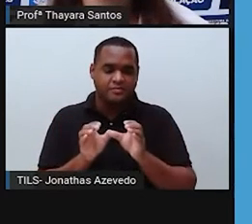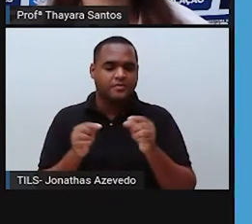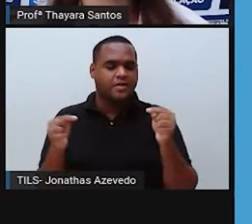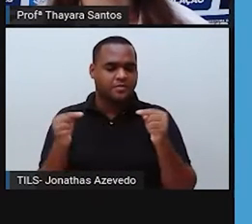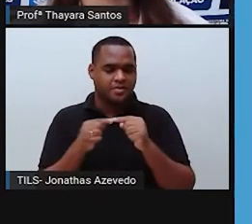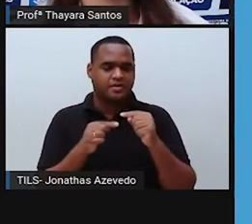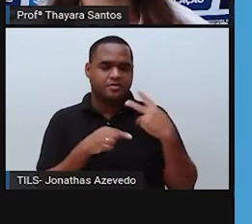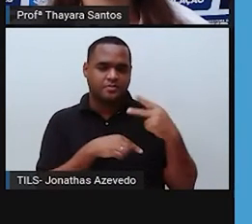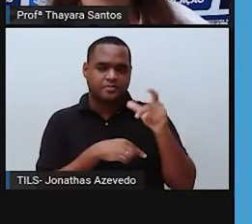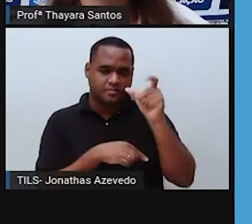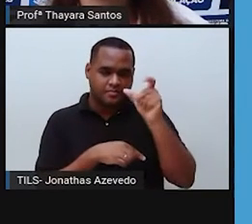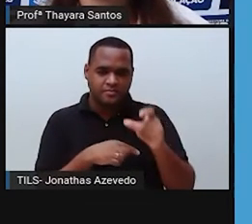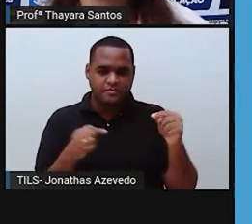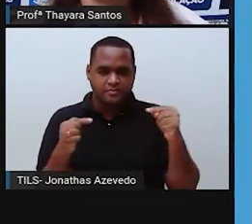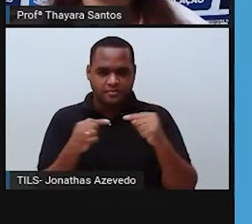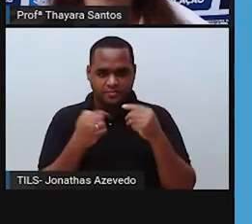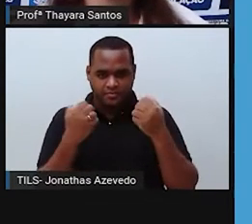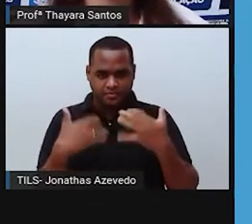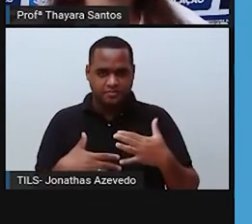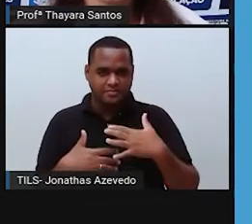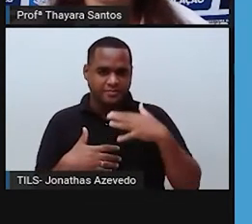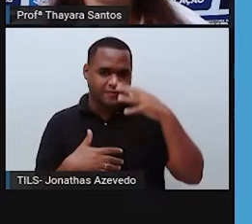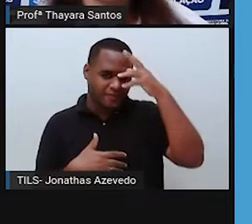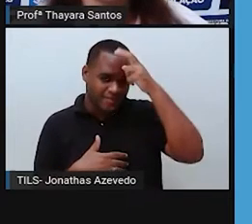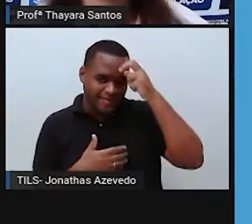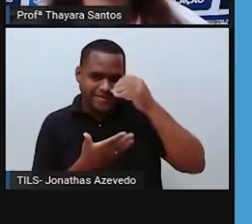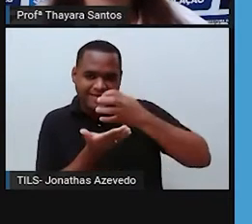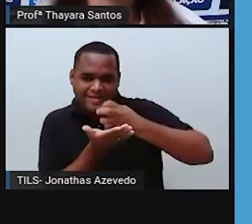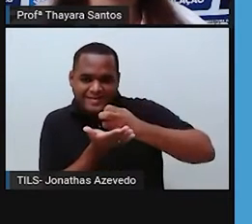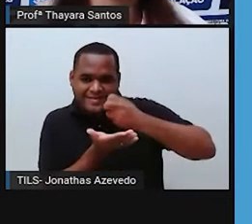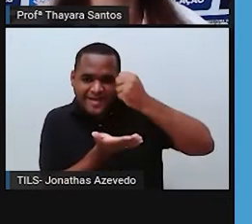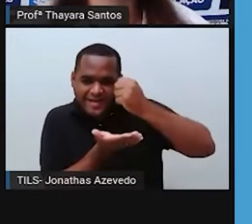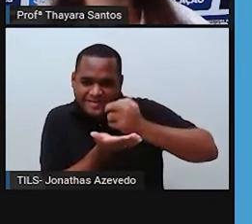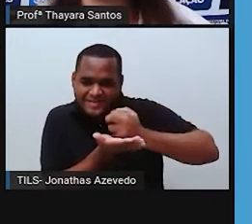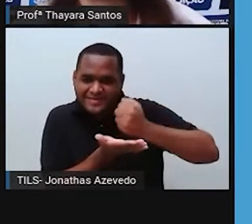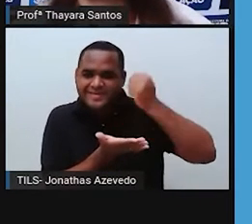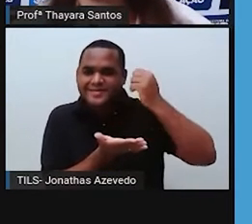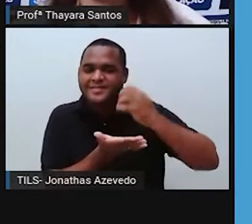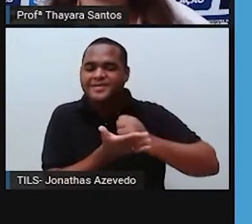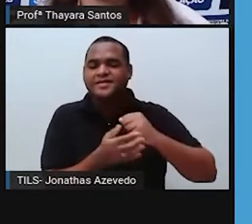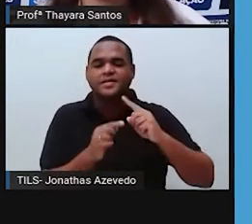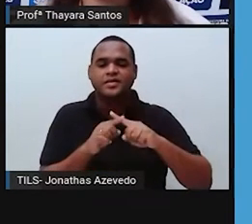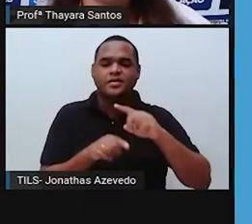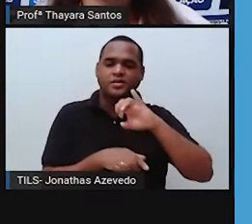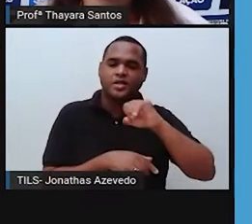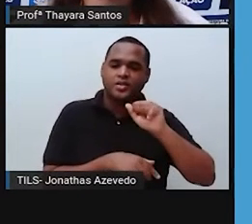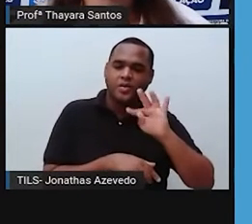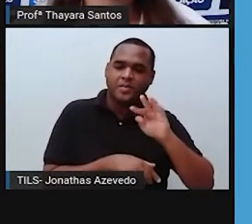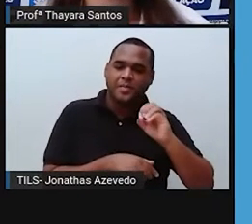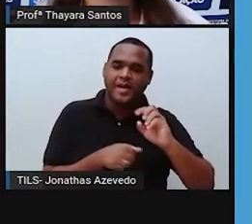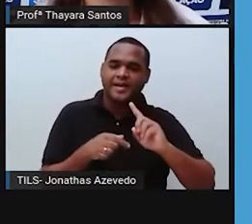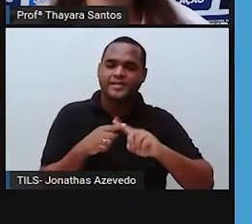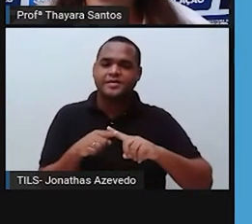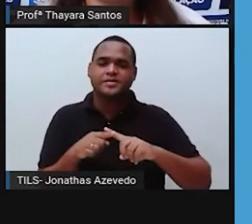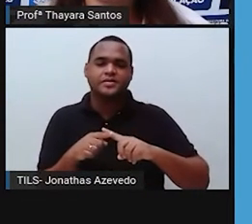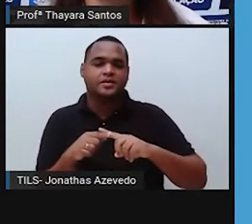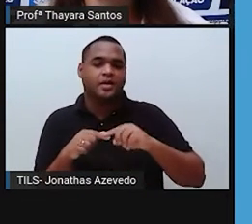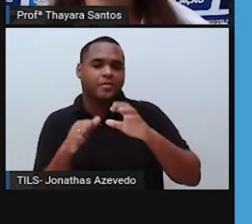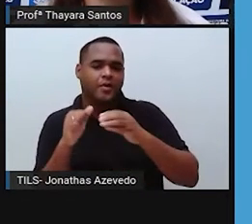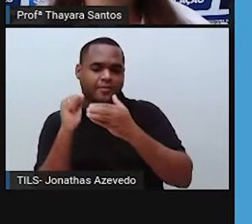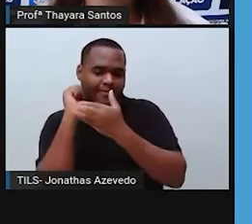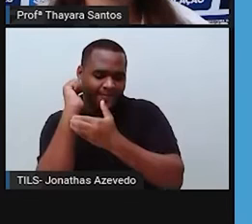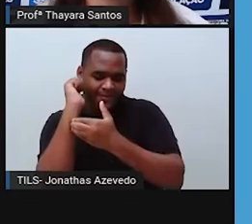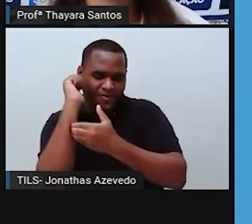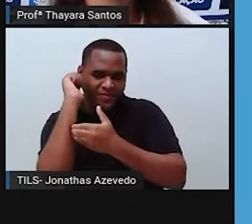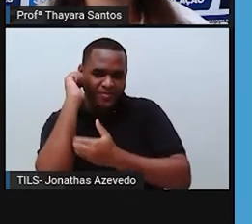característica desse bioma. O Guaraná, o Açaí, as Castanheiras, o Jatobá, o Mogno, a Seringueira.